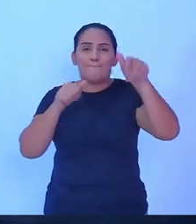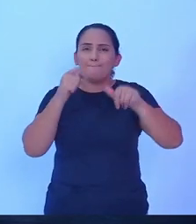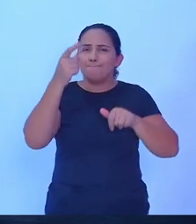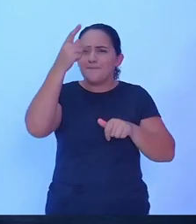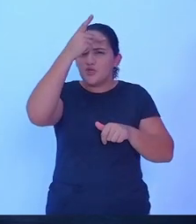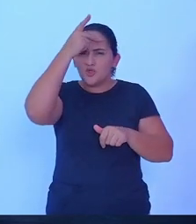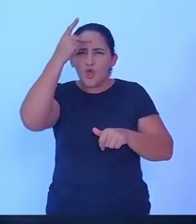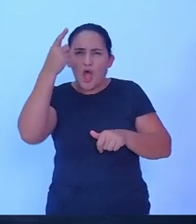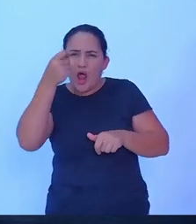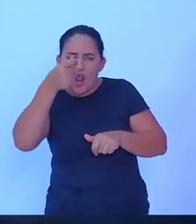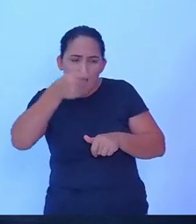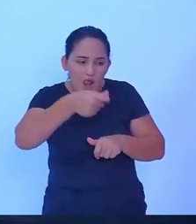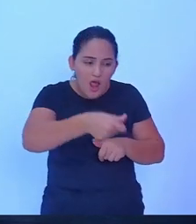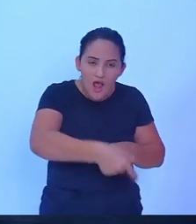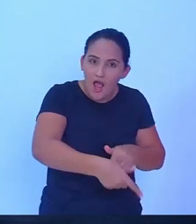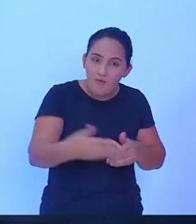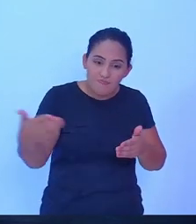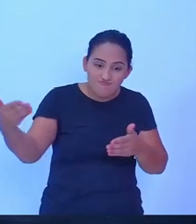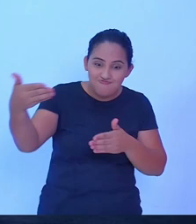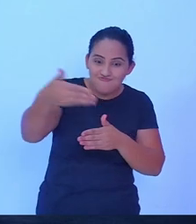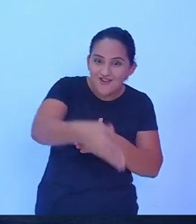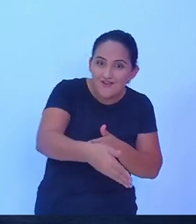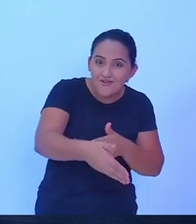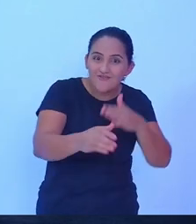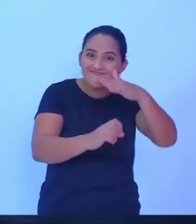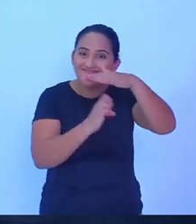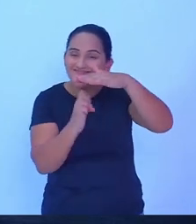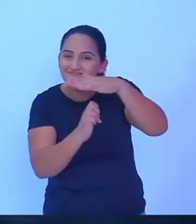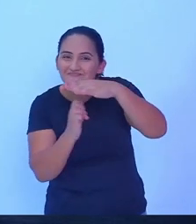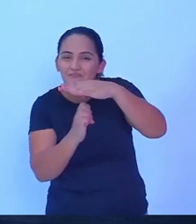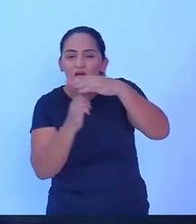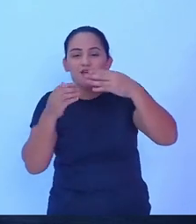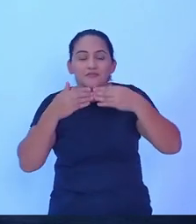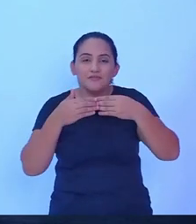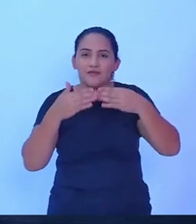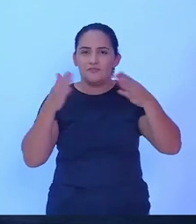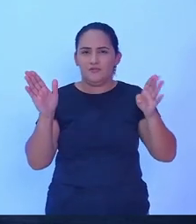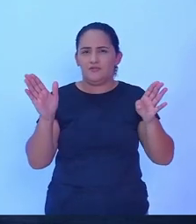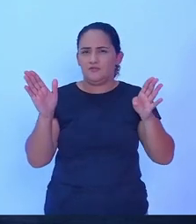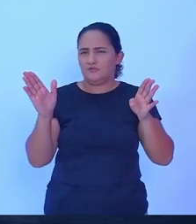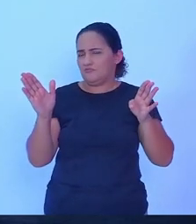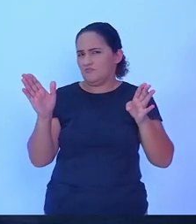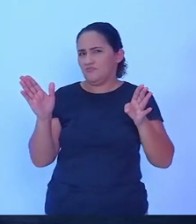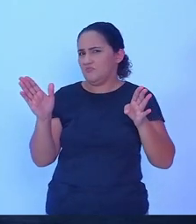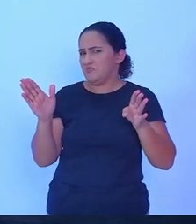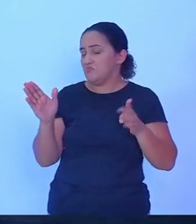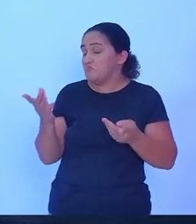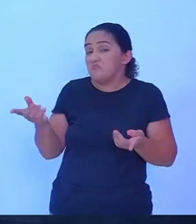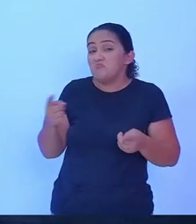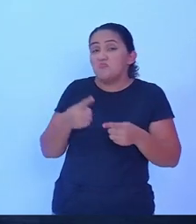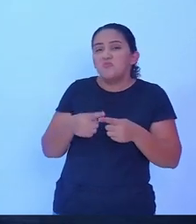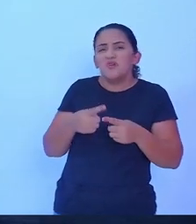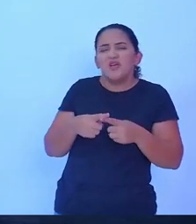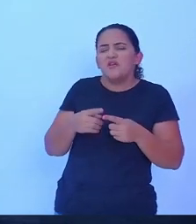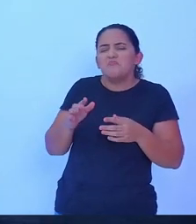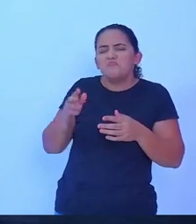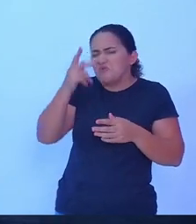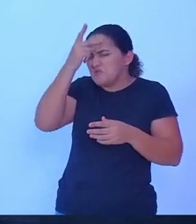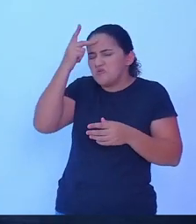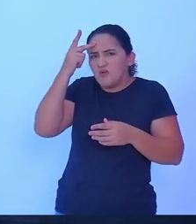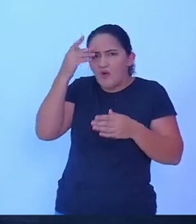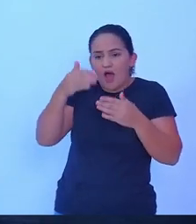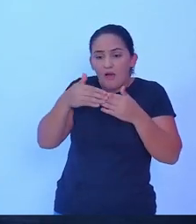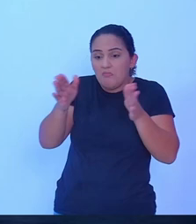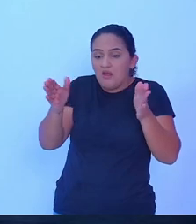Pode ter certeza que empresário nenhum, indústrias, grandes indústrias nenhuma vão vir para o município no qual